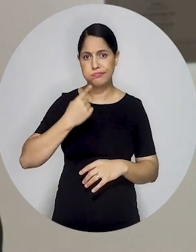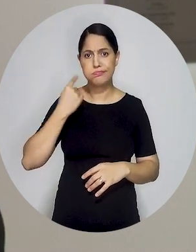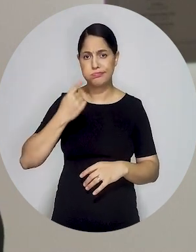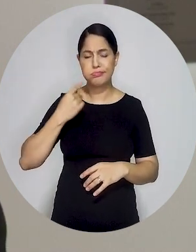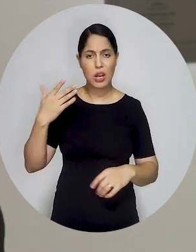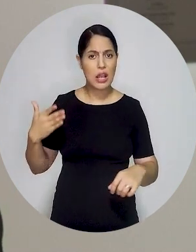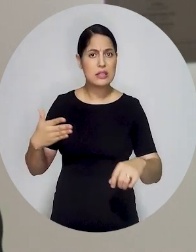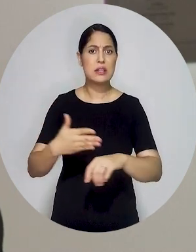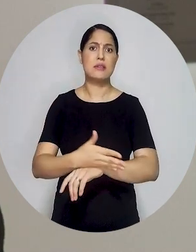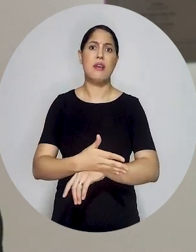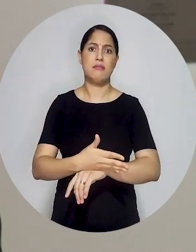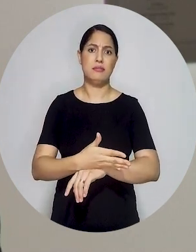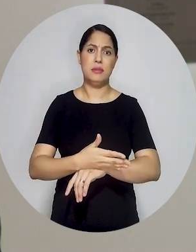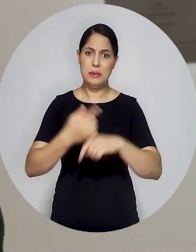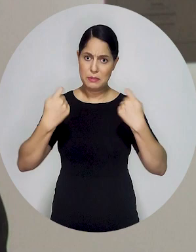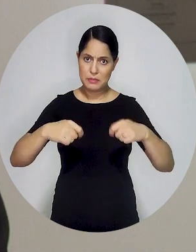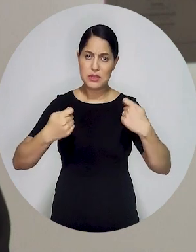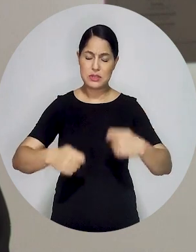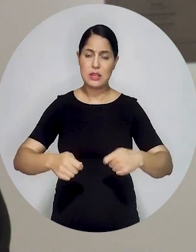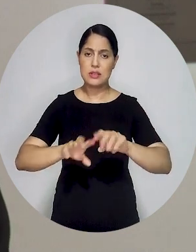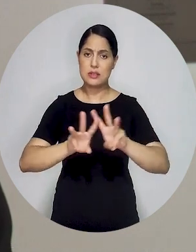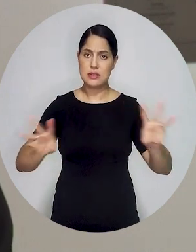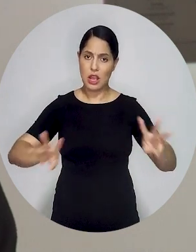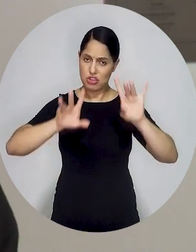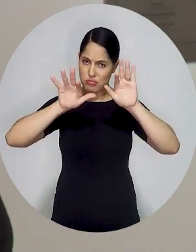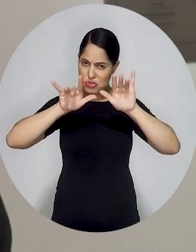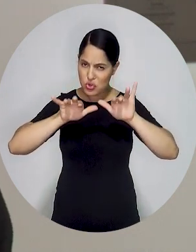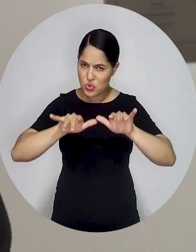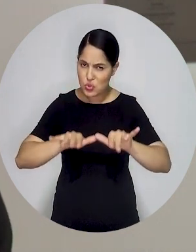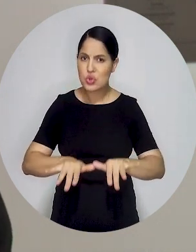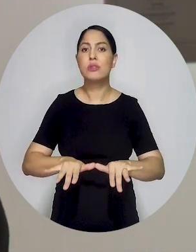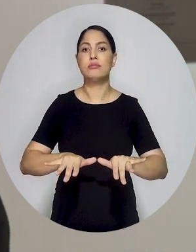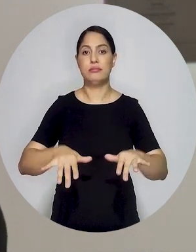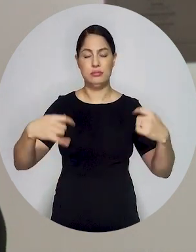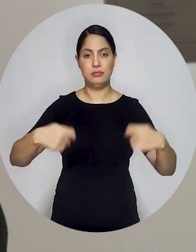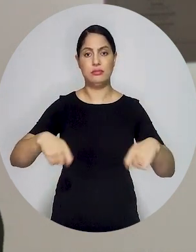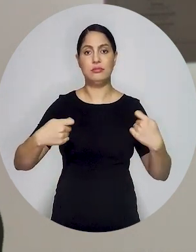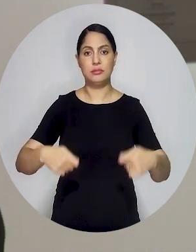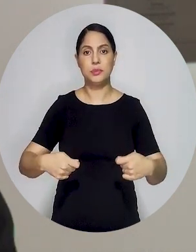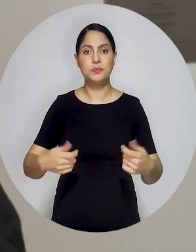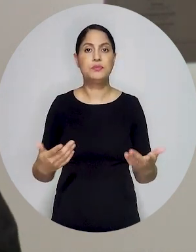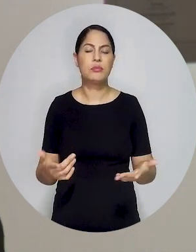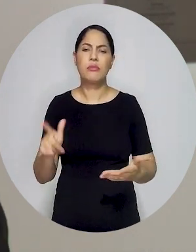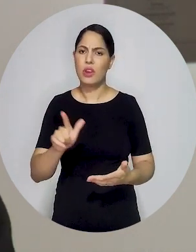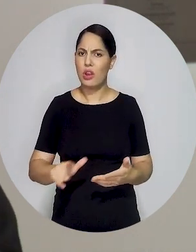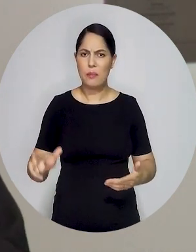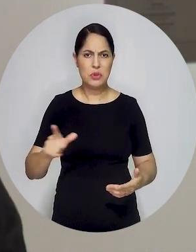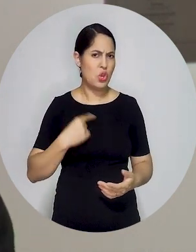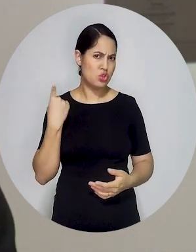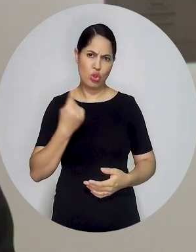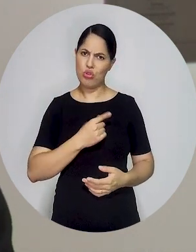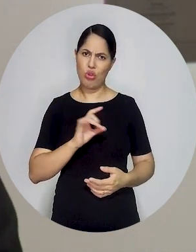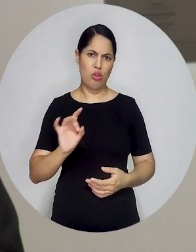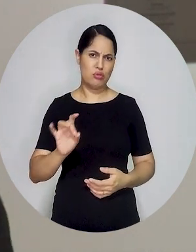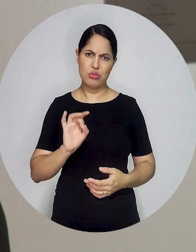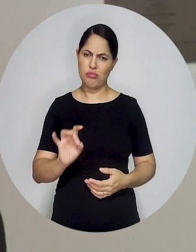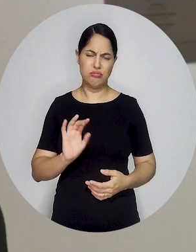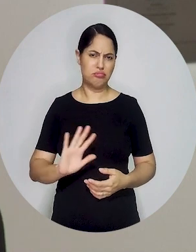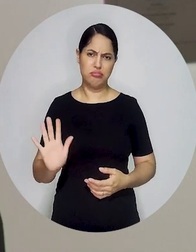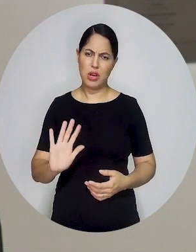que cada um dos advogados possa entrar no link e preencher efetivamente e participar diretamente. Não apenas através de nós,